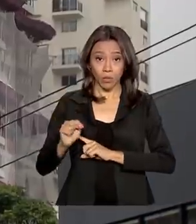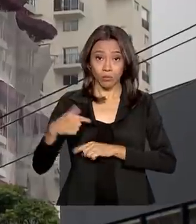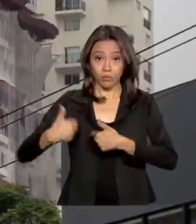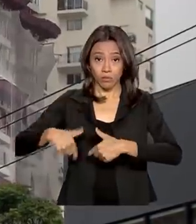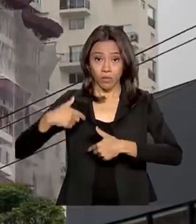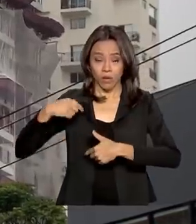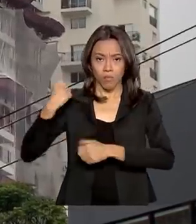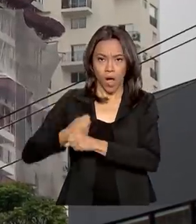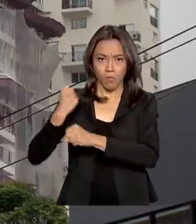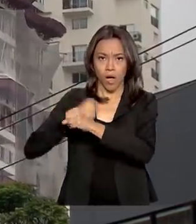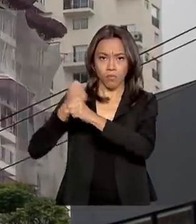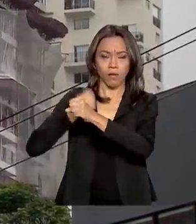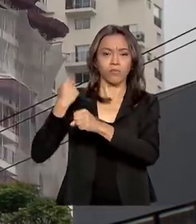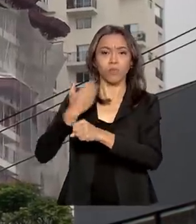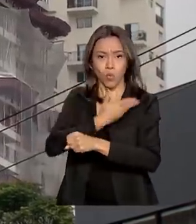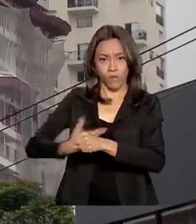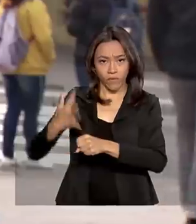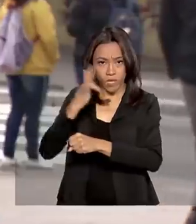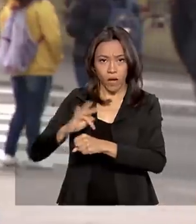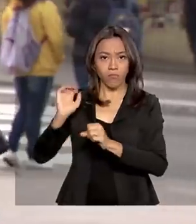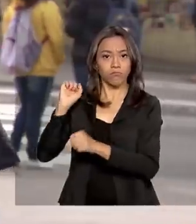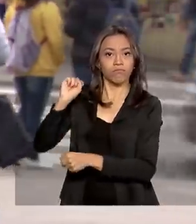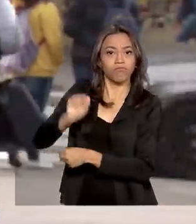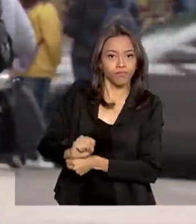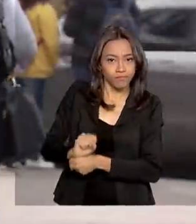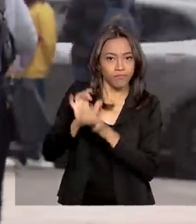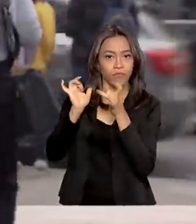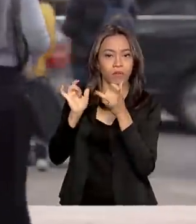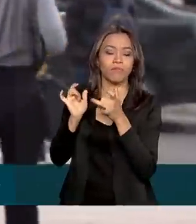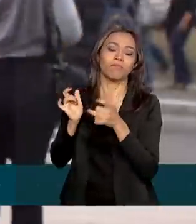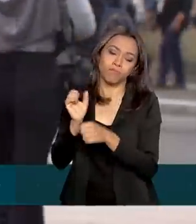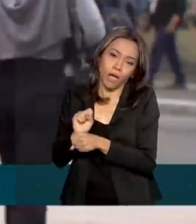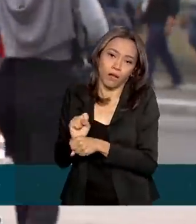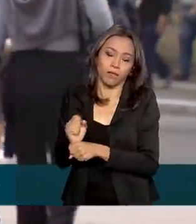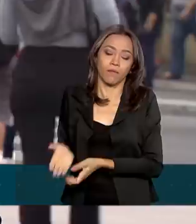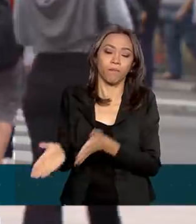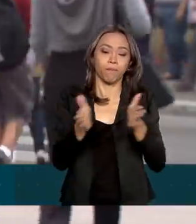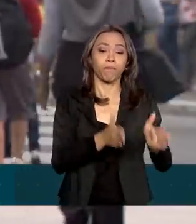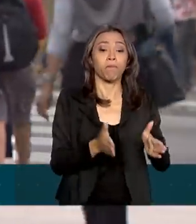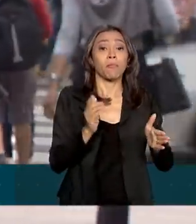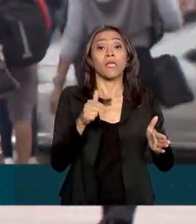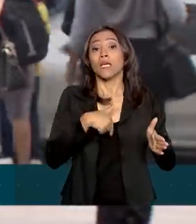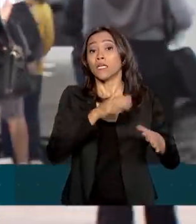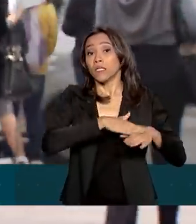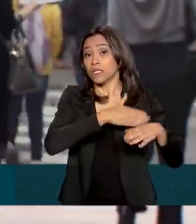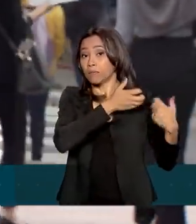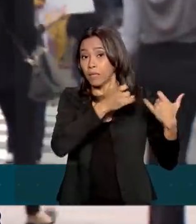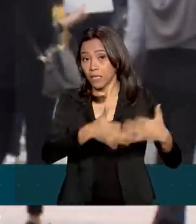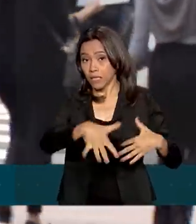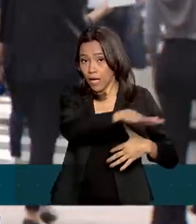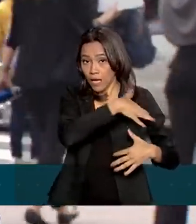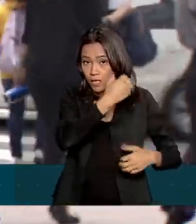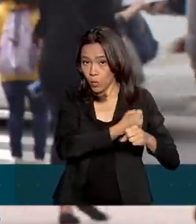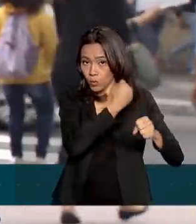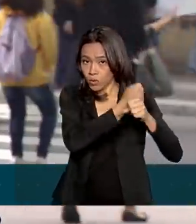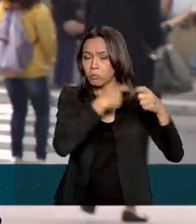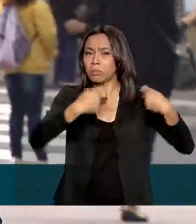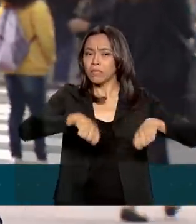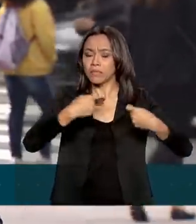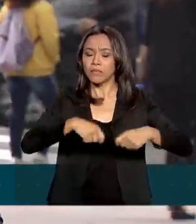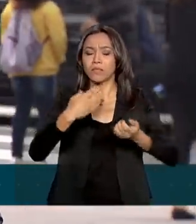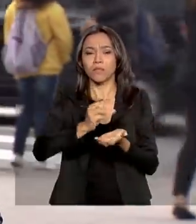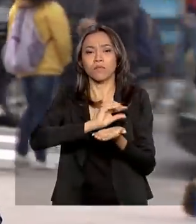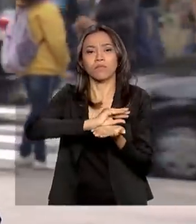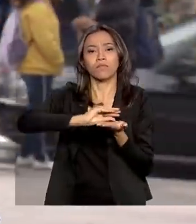ficaram paralisadas no período. De acordo com o setor da construção, são necessários no país investimentos de